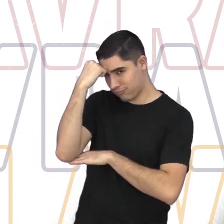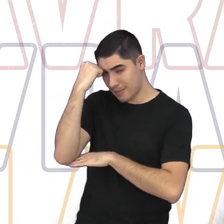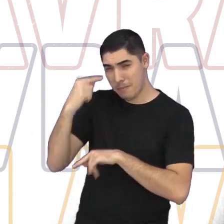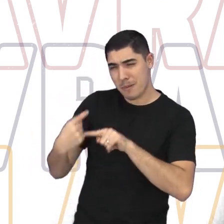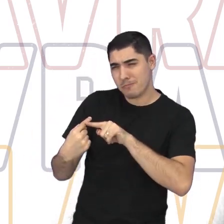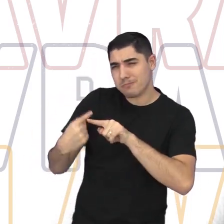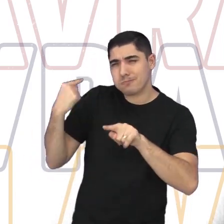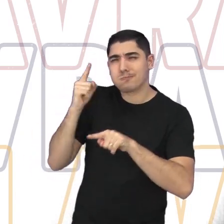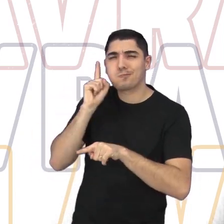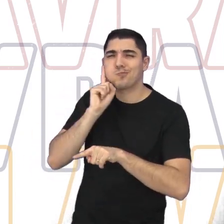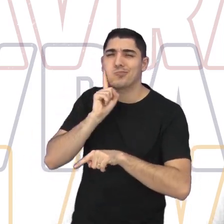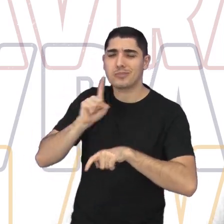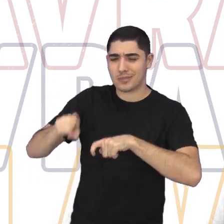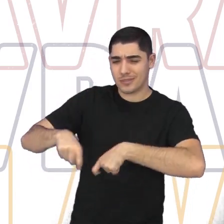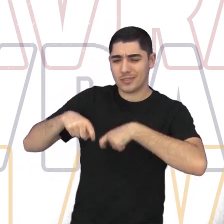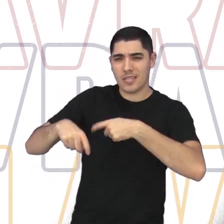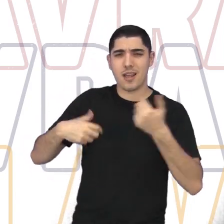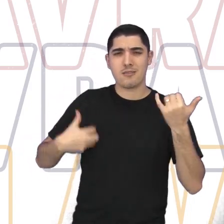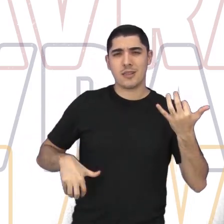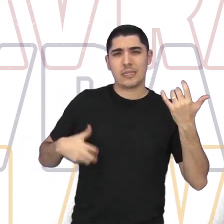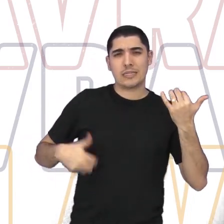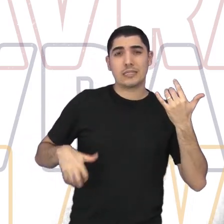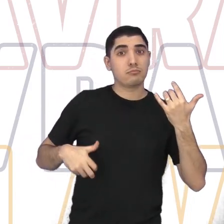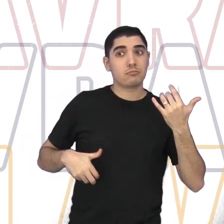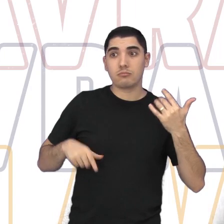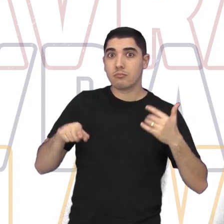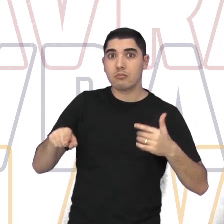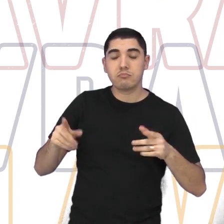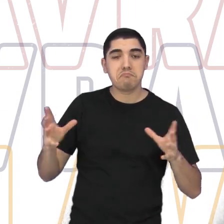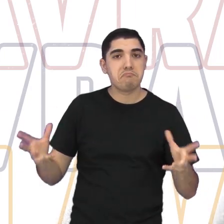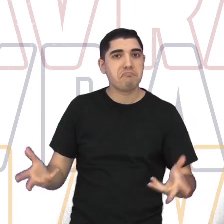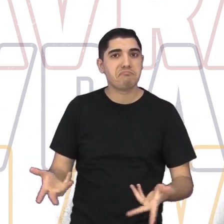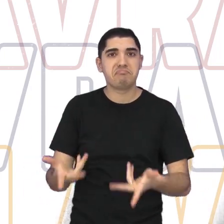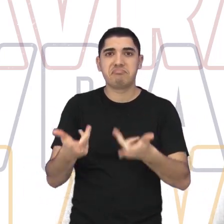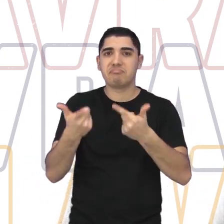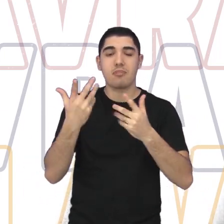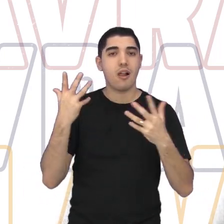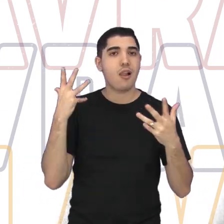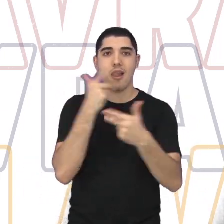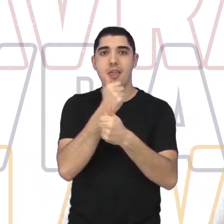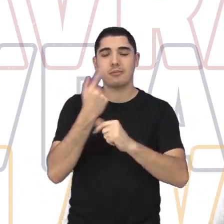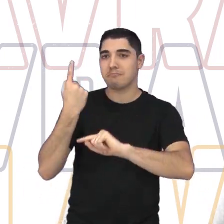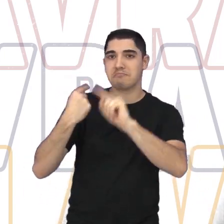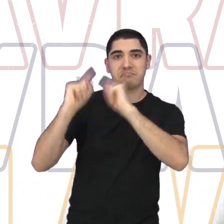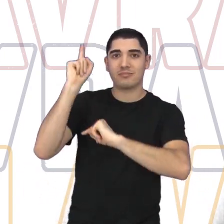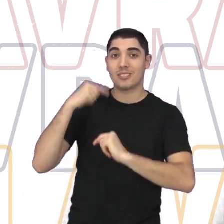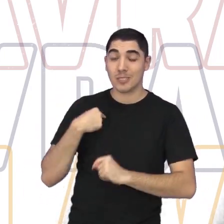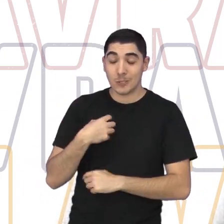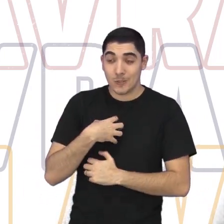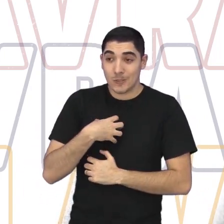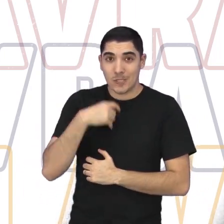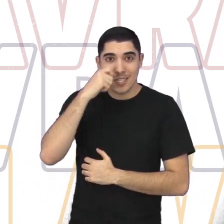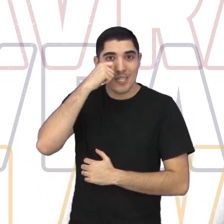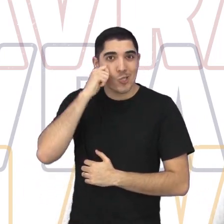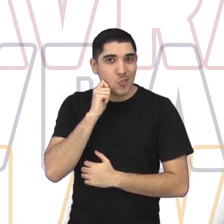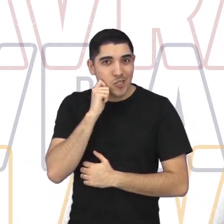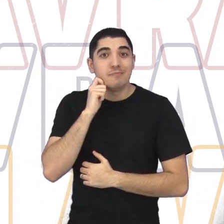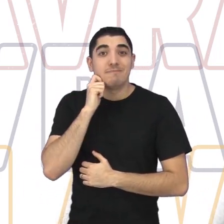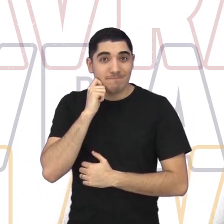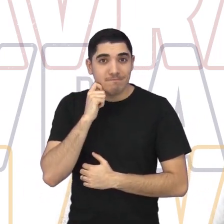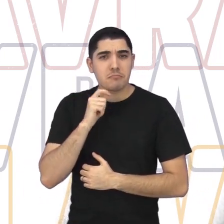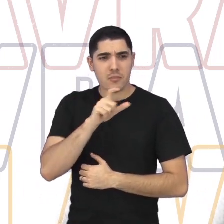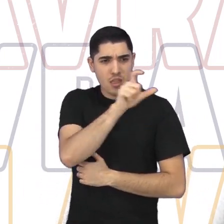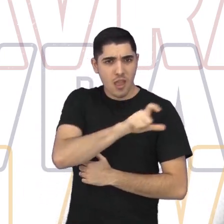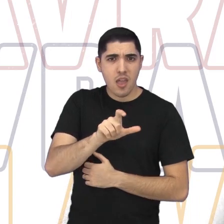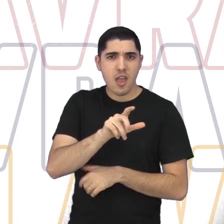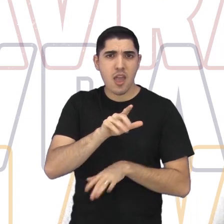músicas sertanejas mais antigas, de raiz mesmo, né? E foi sucesso, foi lindo, foi